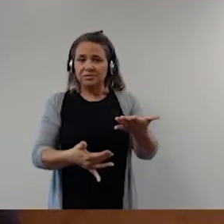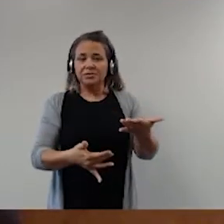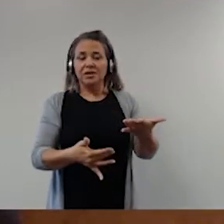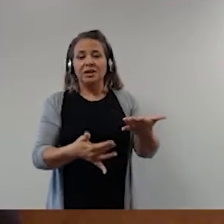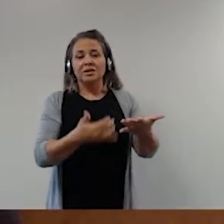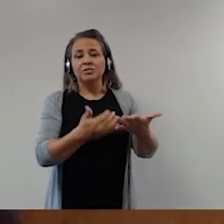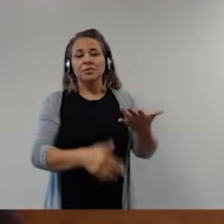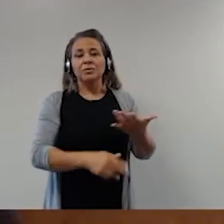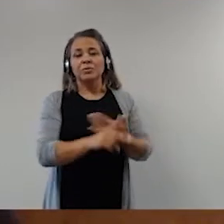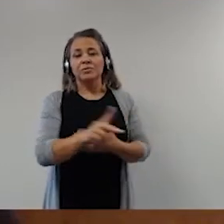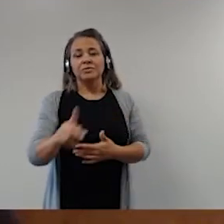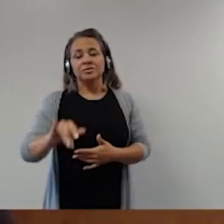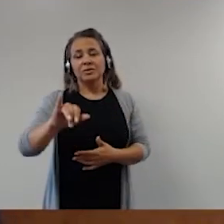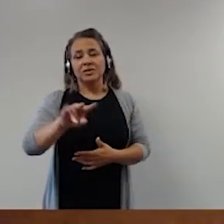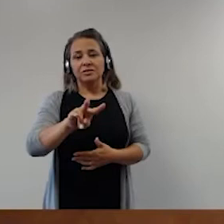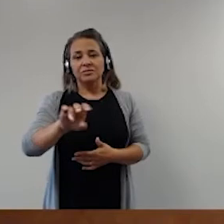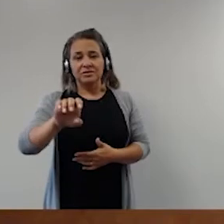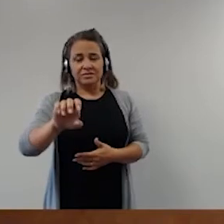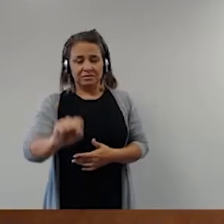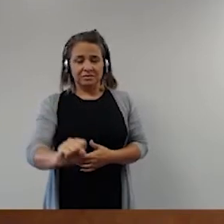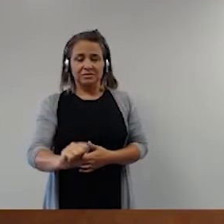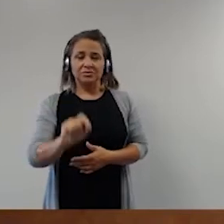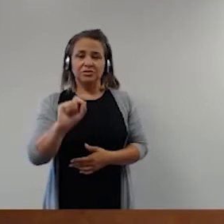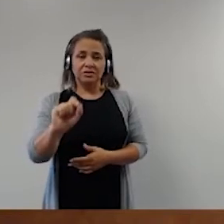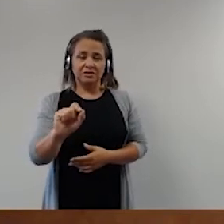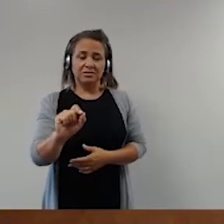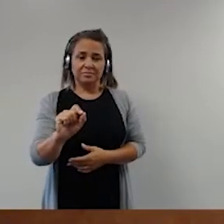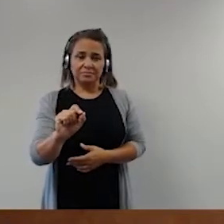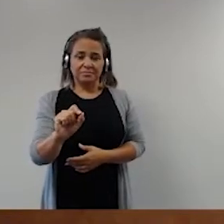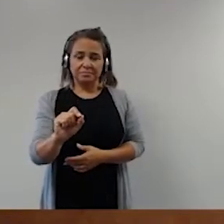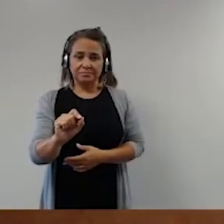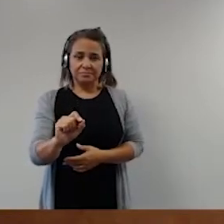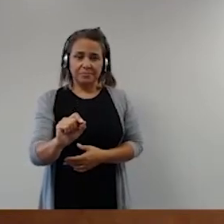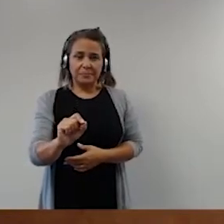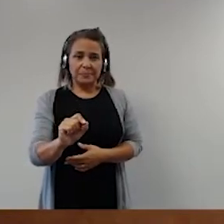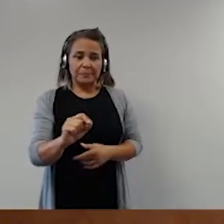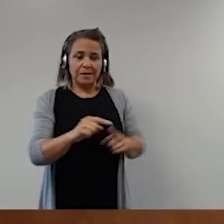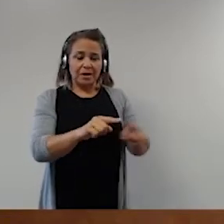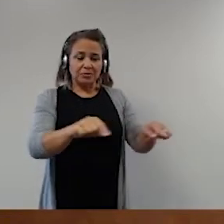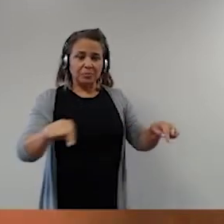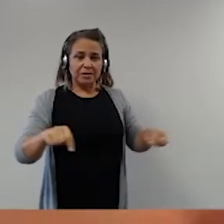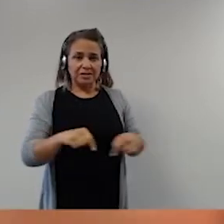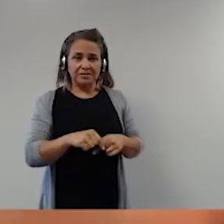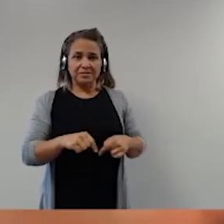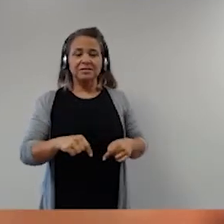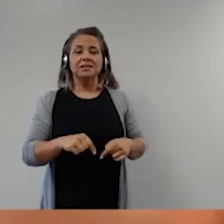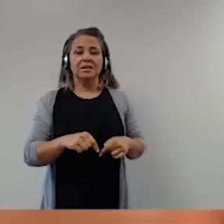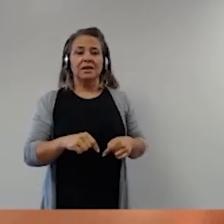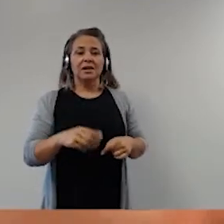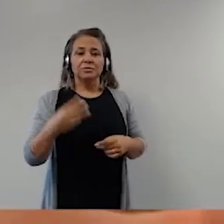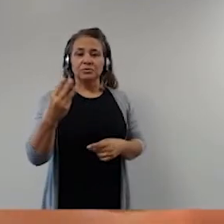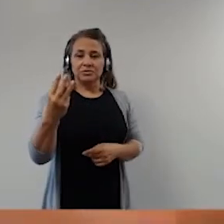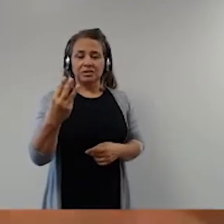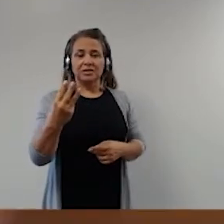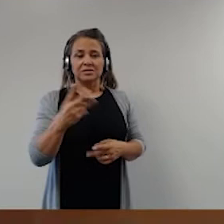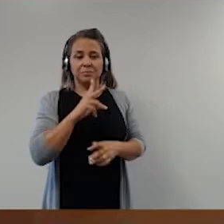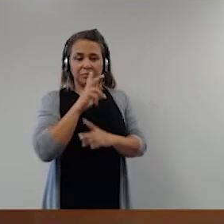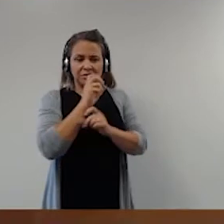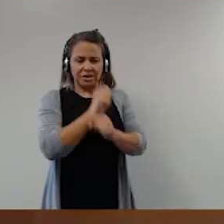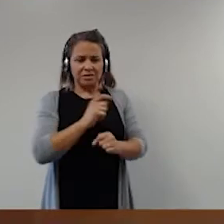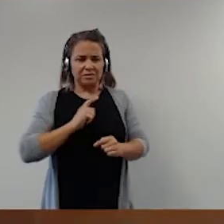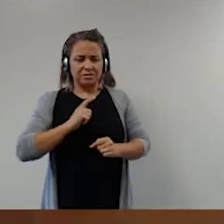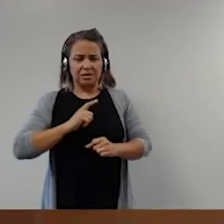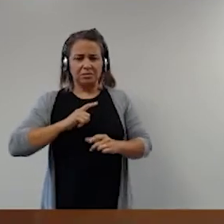pelo professor Ives, de que a Praça dos Três Poderes, tomadas por tanques,